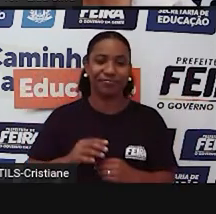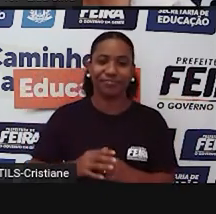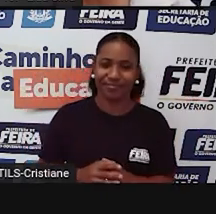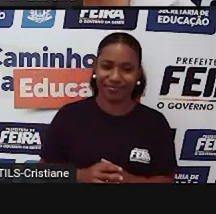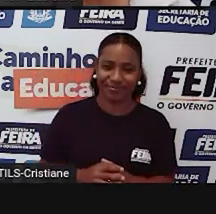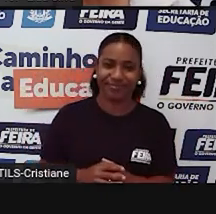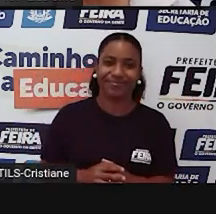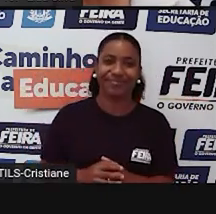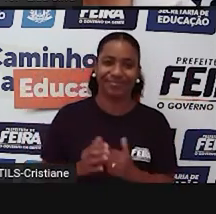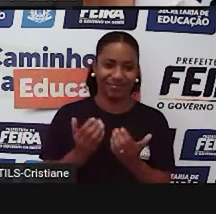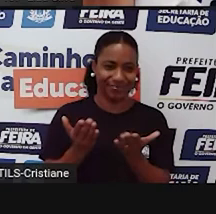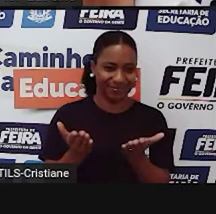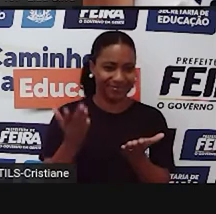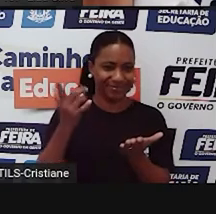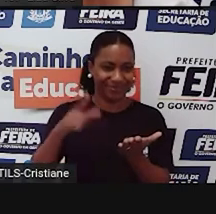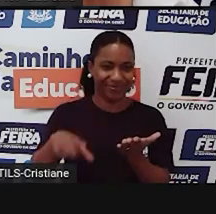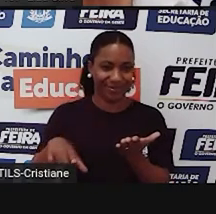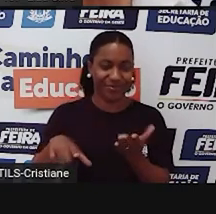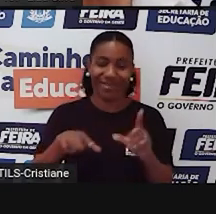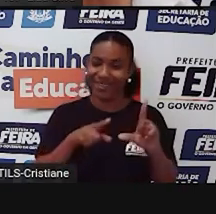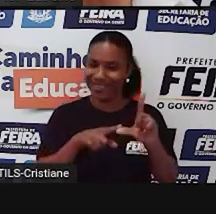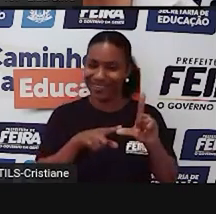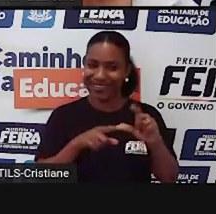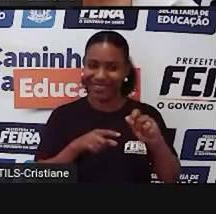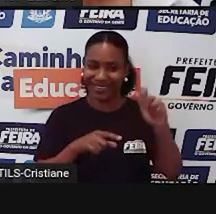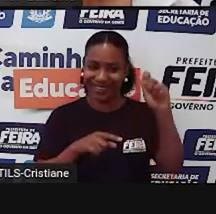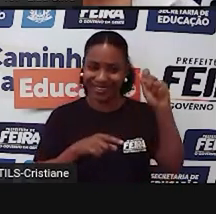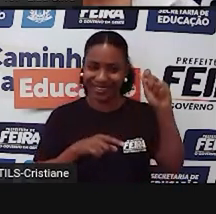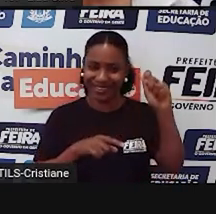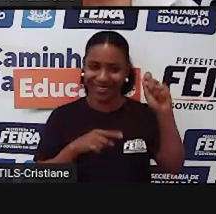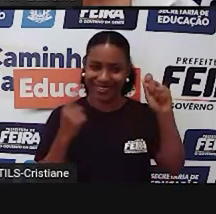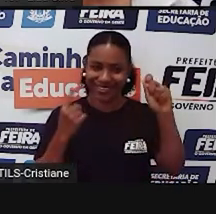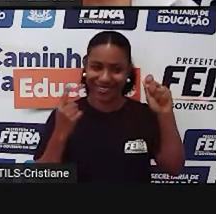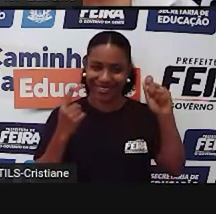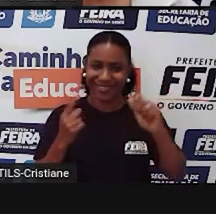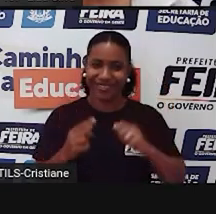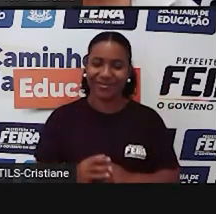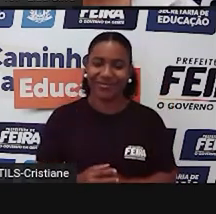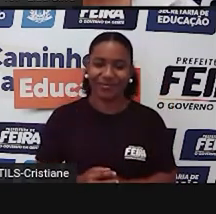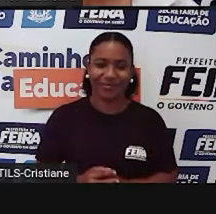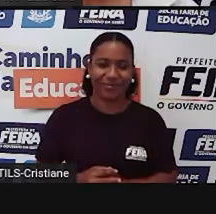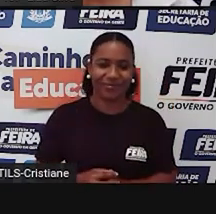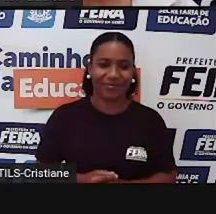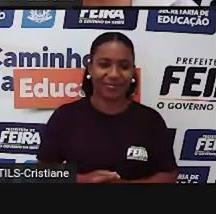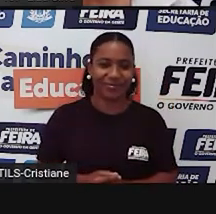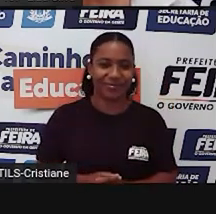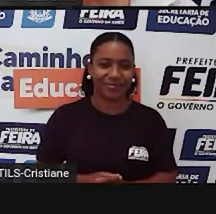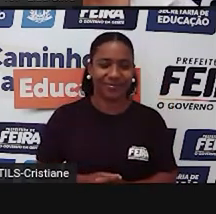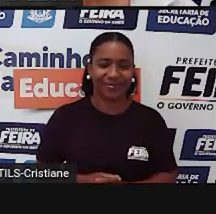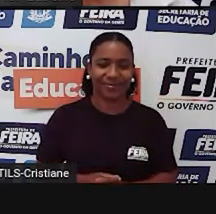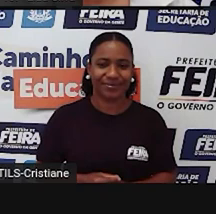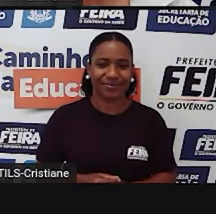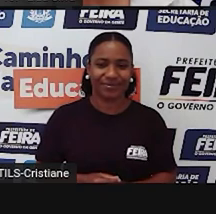sempre a letra, B, U, T,